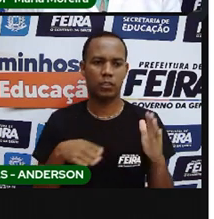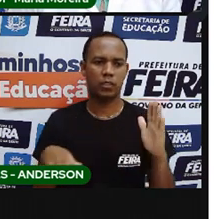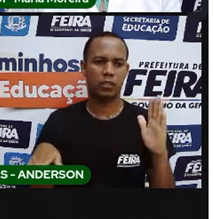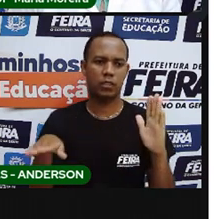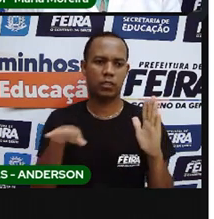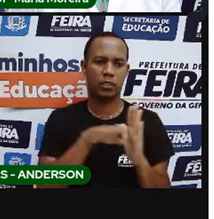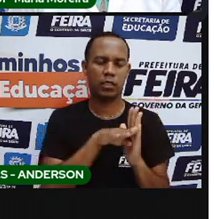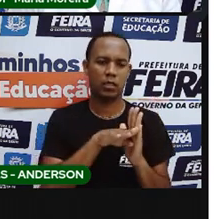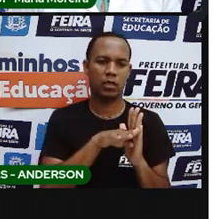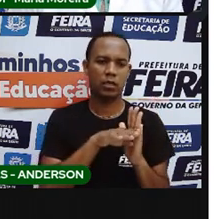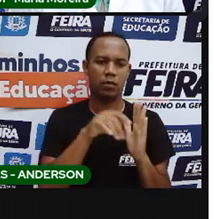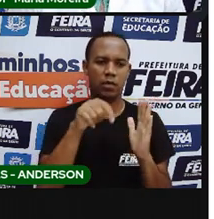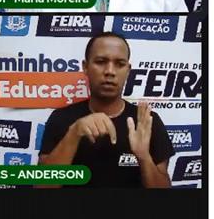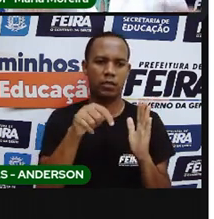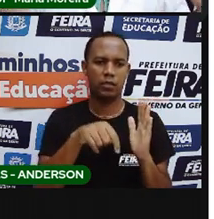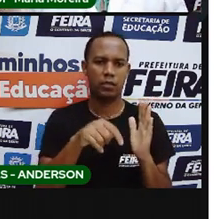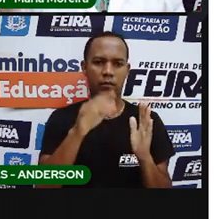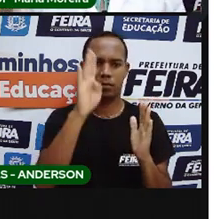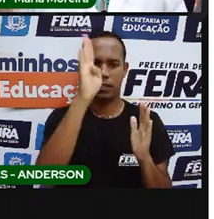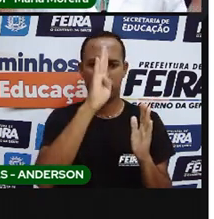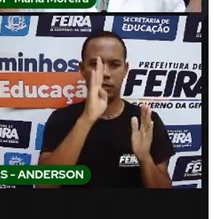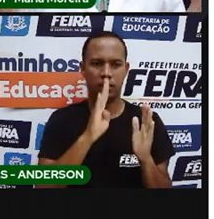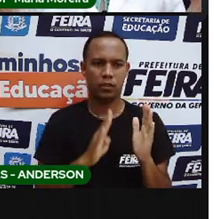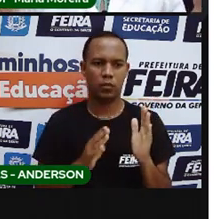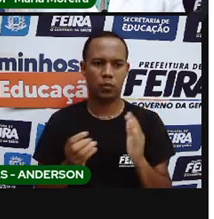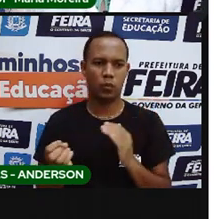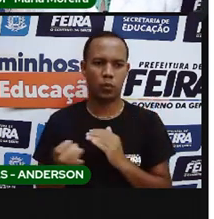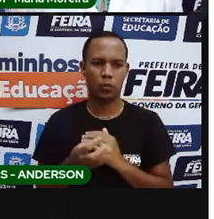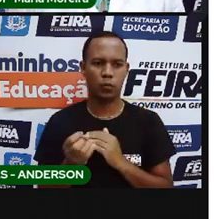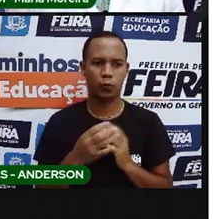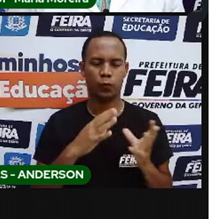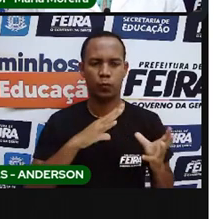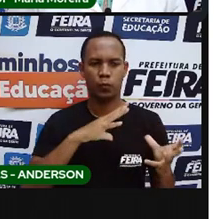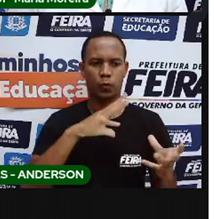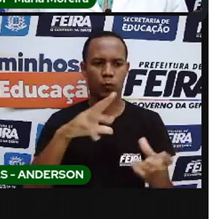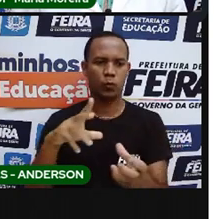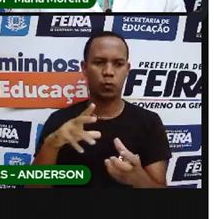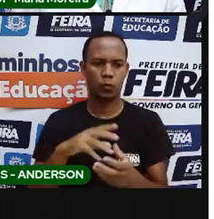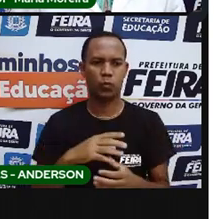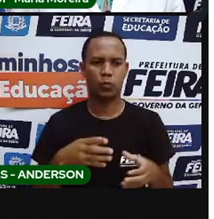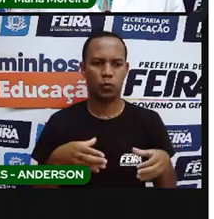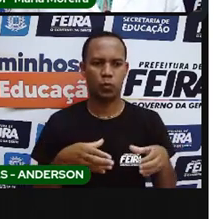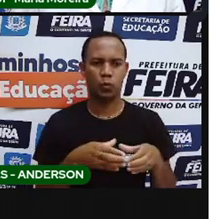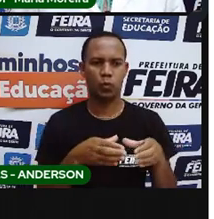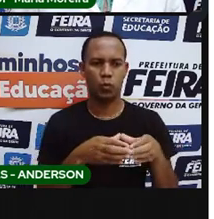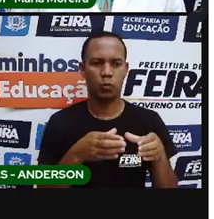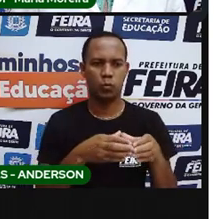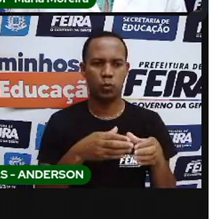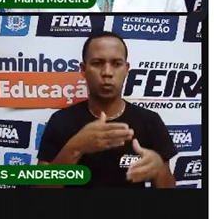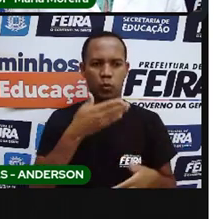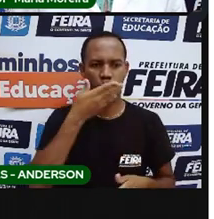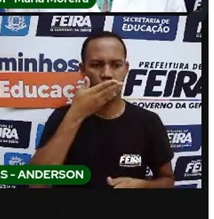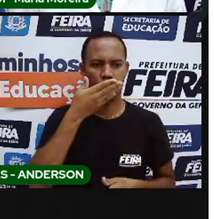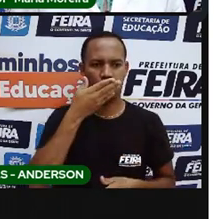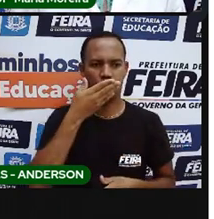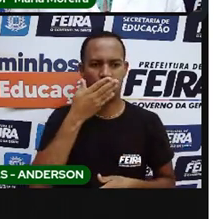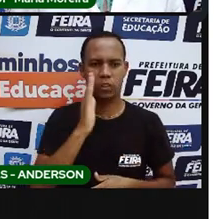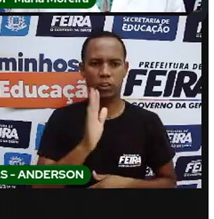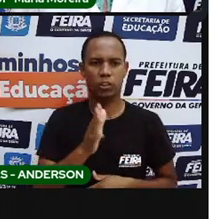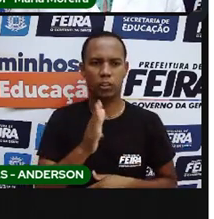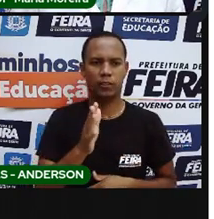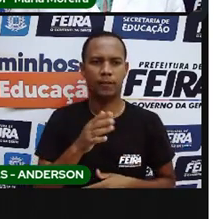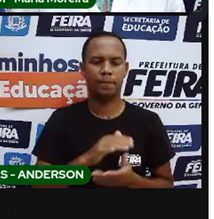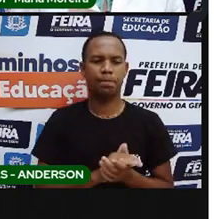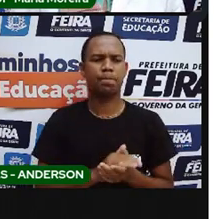aqui até aqui, ao território, ao outro mundo que eles chamaram de novo mundo, os indígenas já estavam aqui. E aí ele